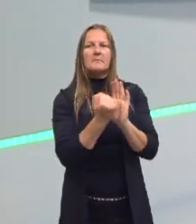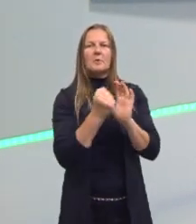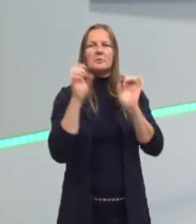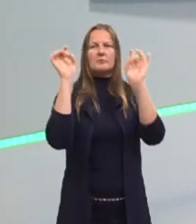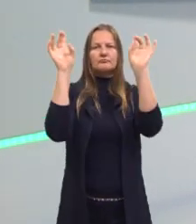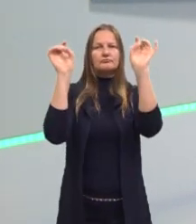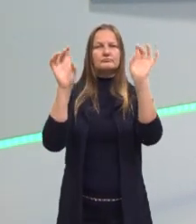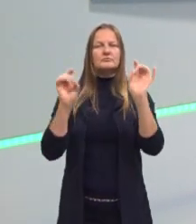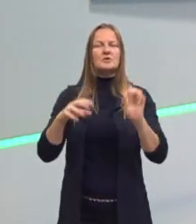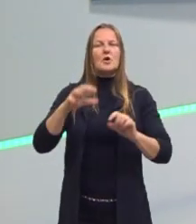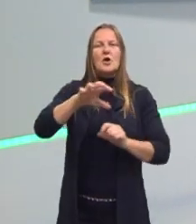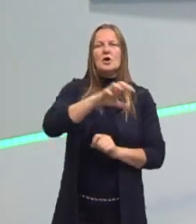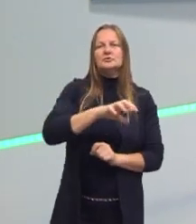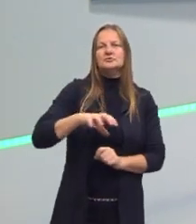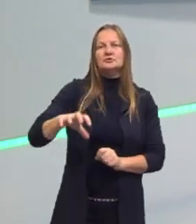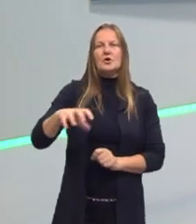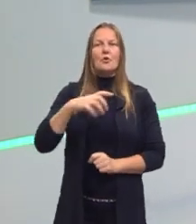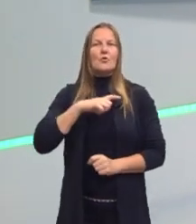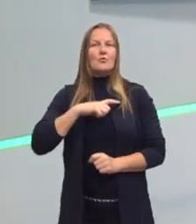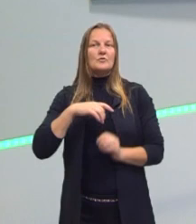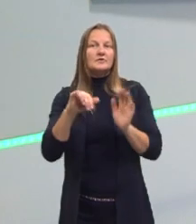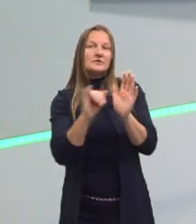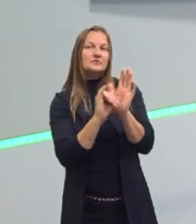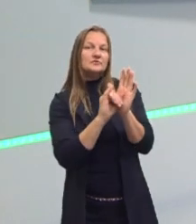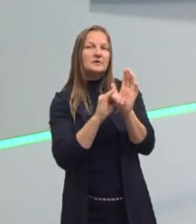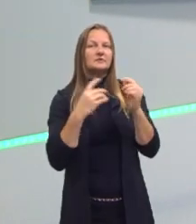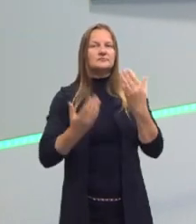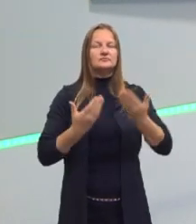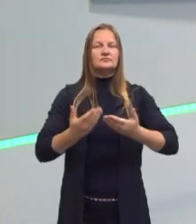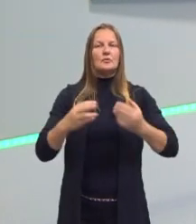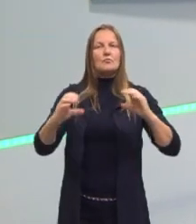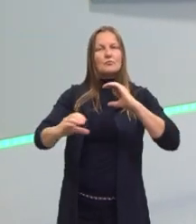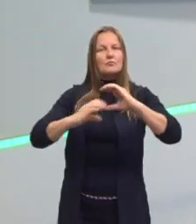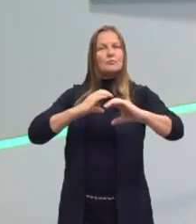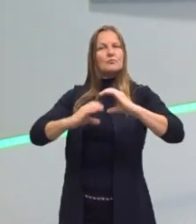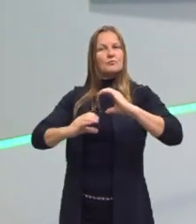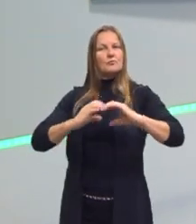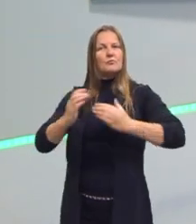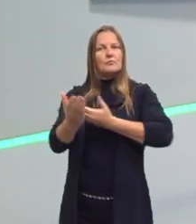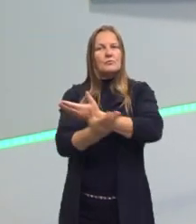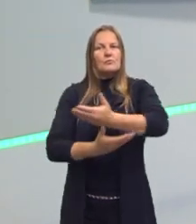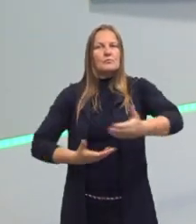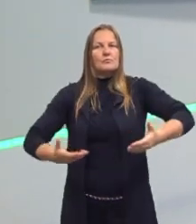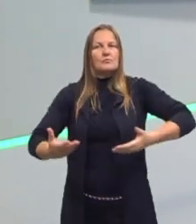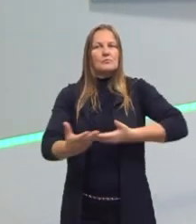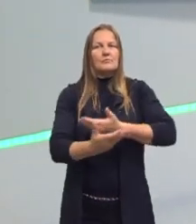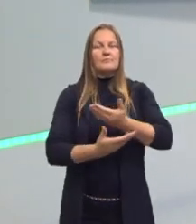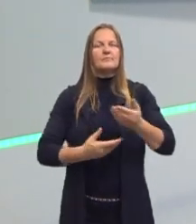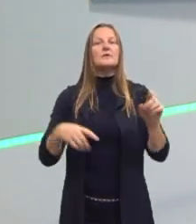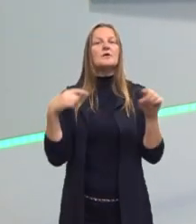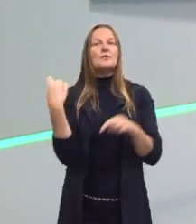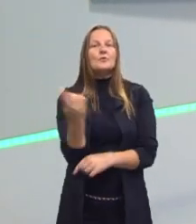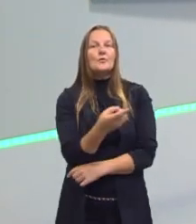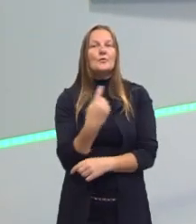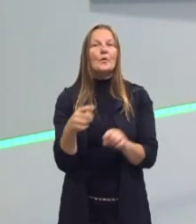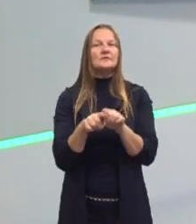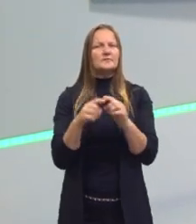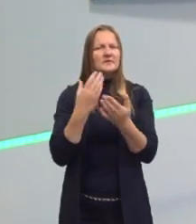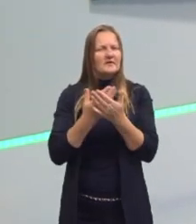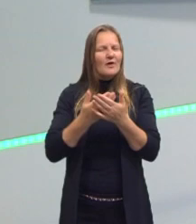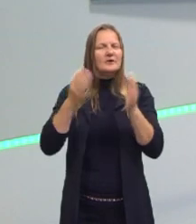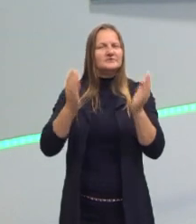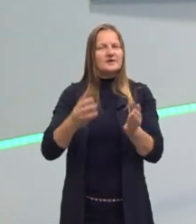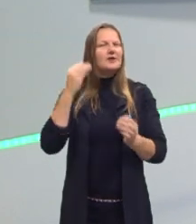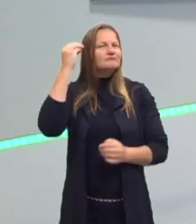específica de uma região ou de uma situação comunicacional? E daí a gente também já teve uma aula sobre isso.